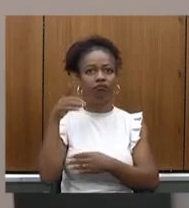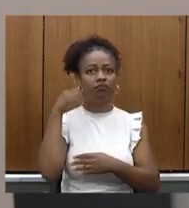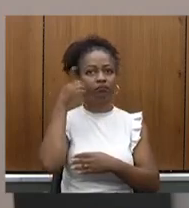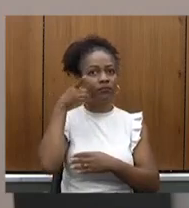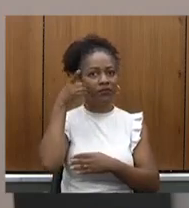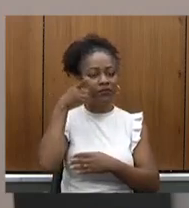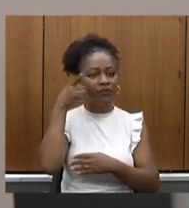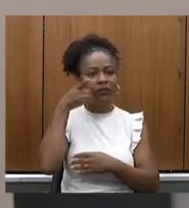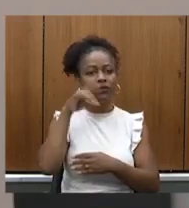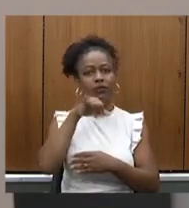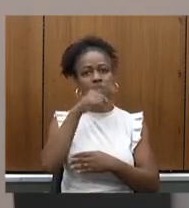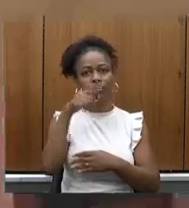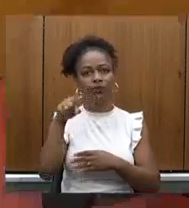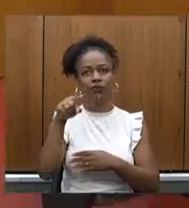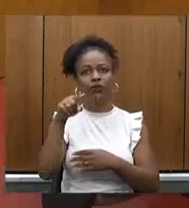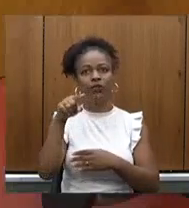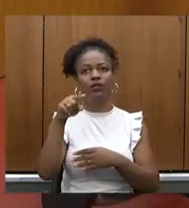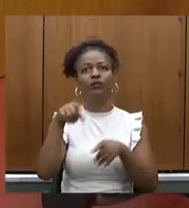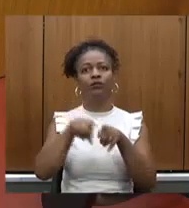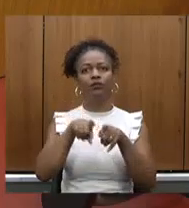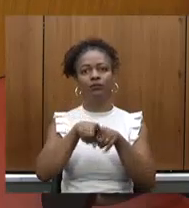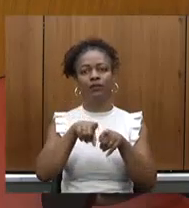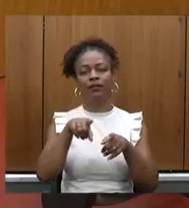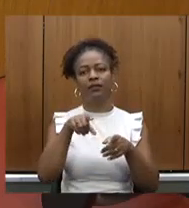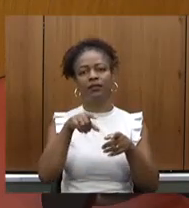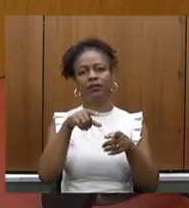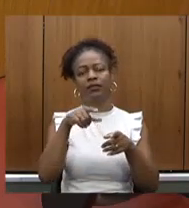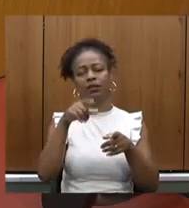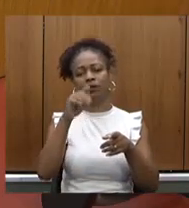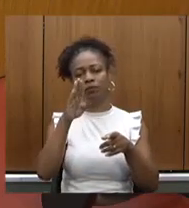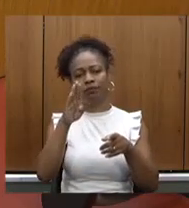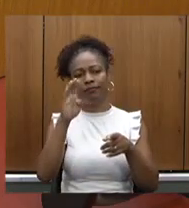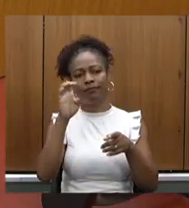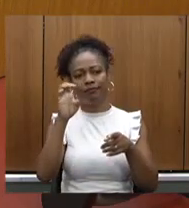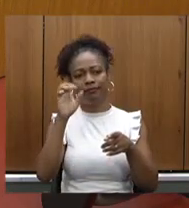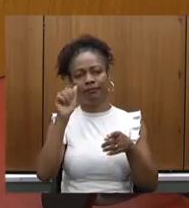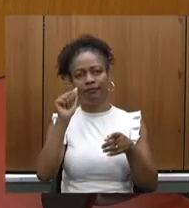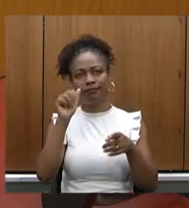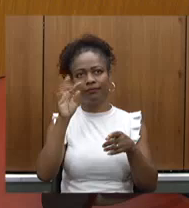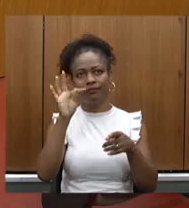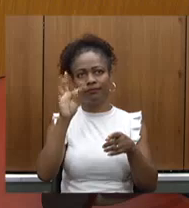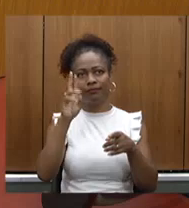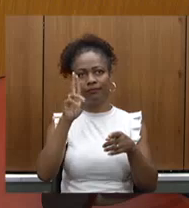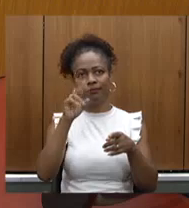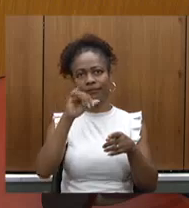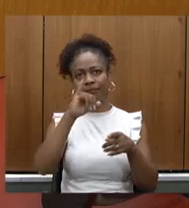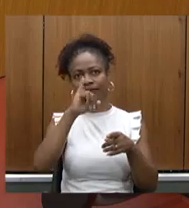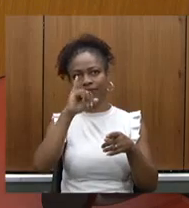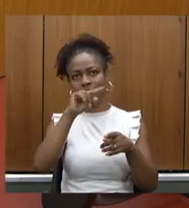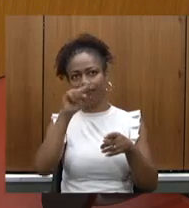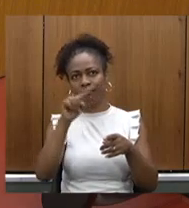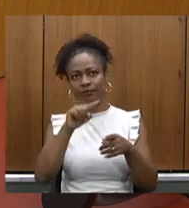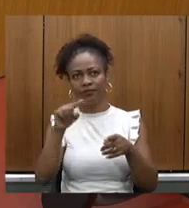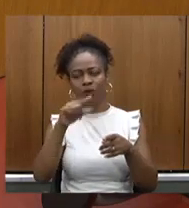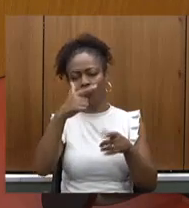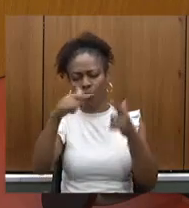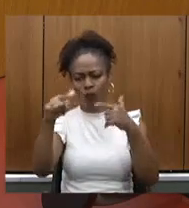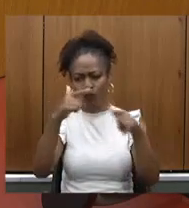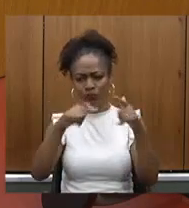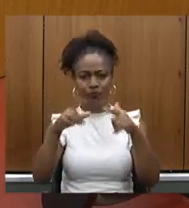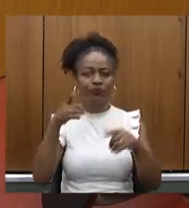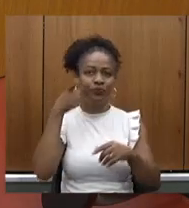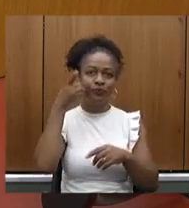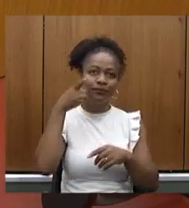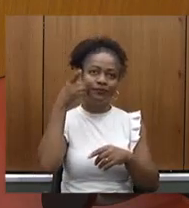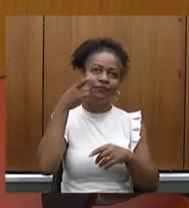distância deputada Beatriz deputado Dalmo deputada Serias Gustavo Santana meu